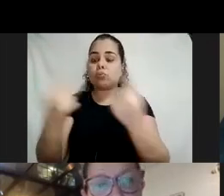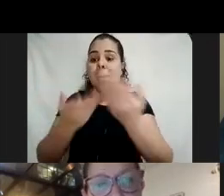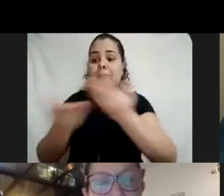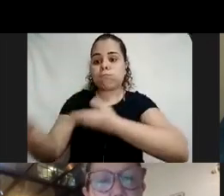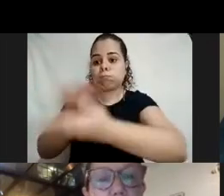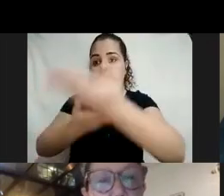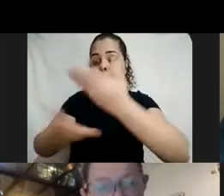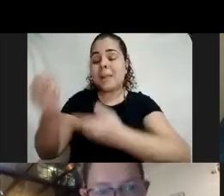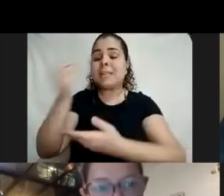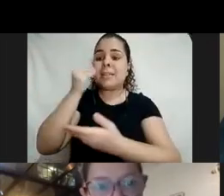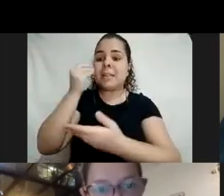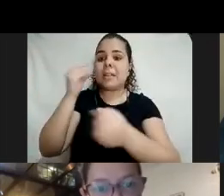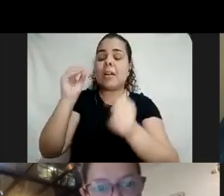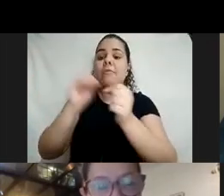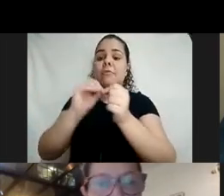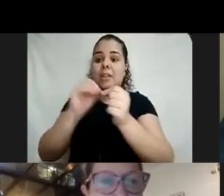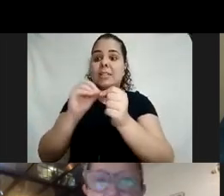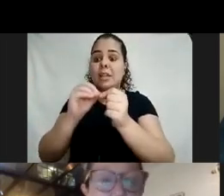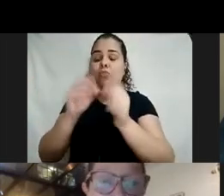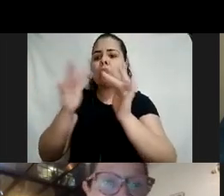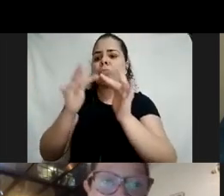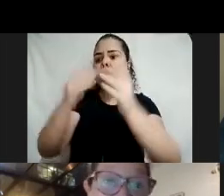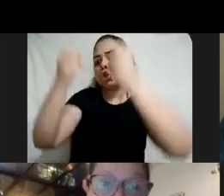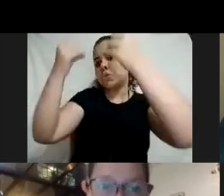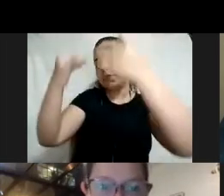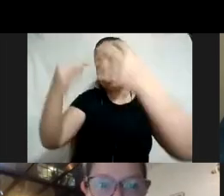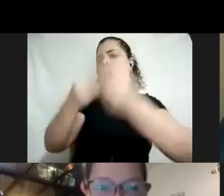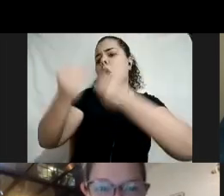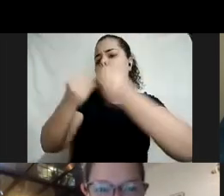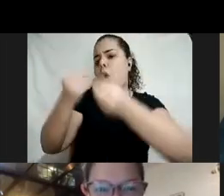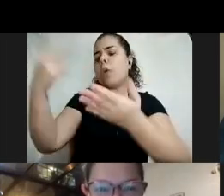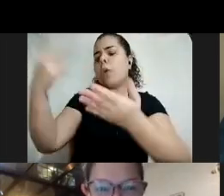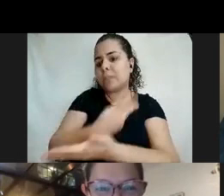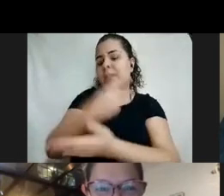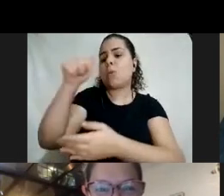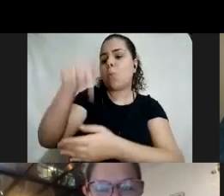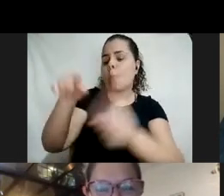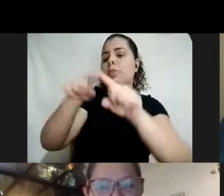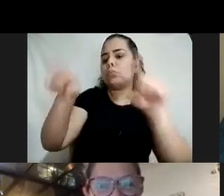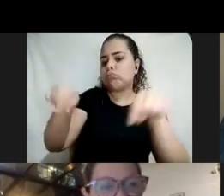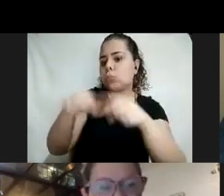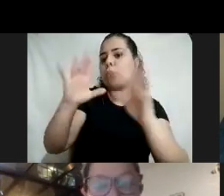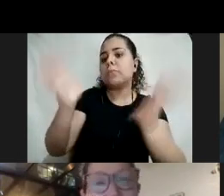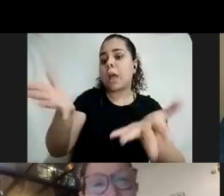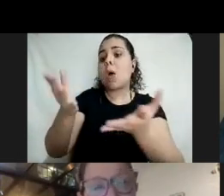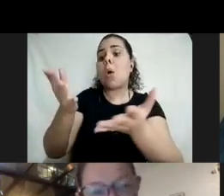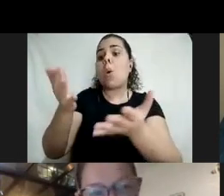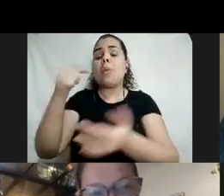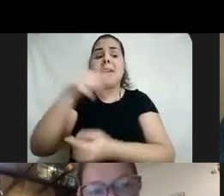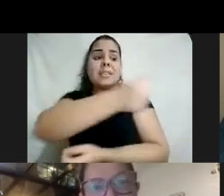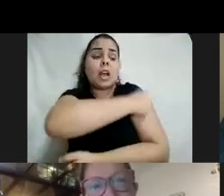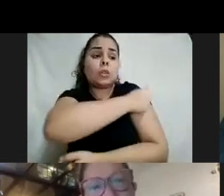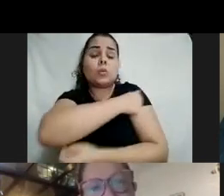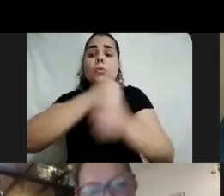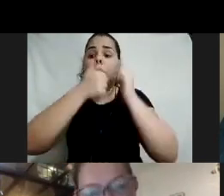ponte e não uma ruptura. Ah, senão começa tudo de novo, né? Esse aluno, a professora vai